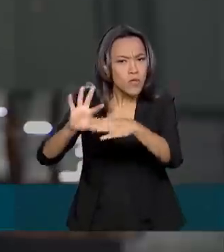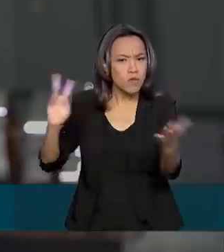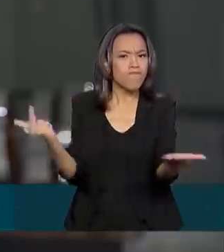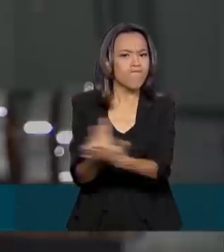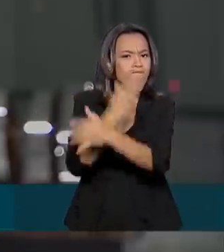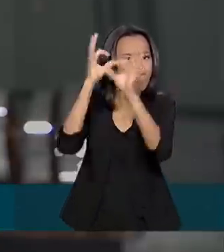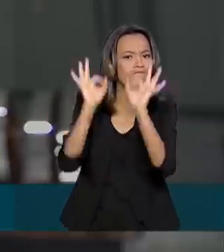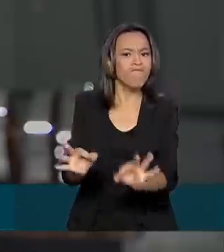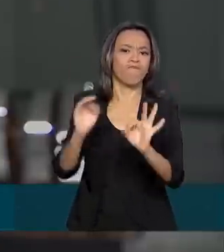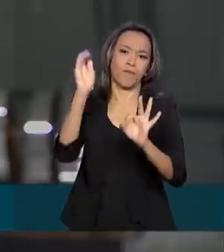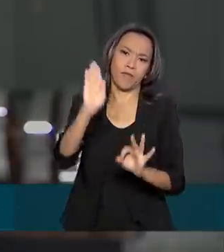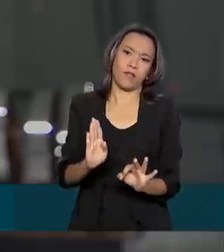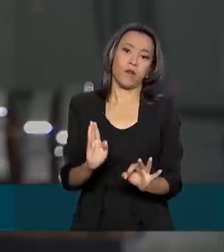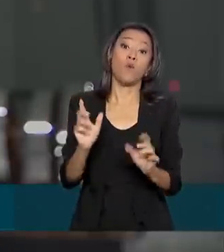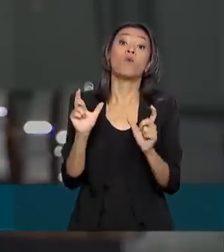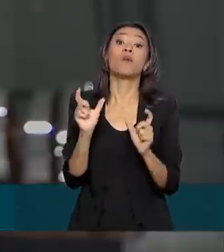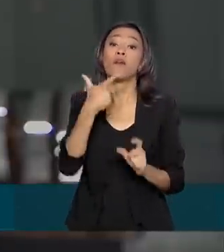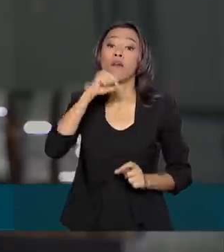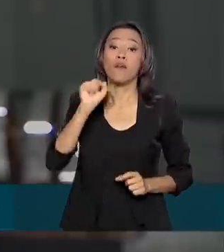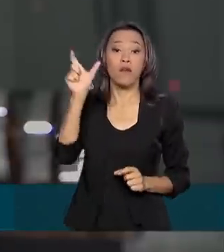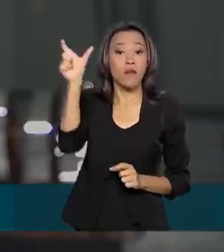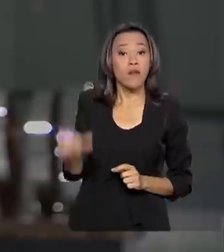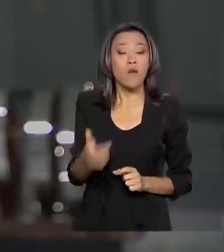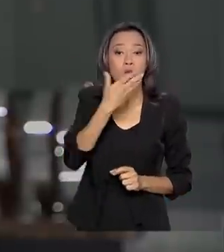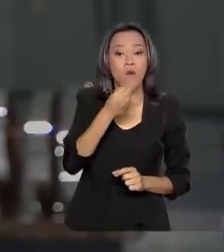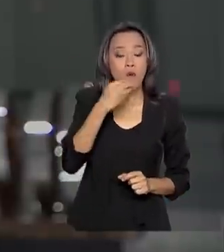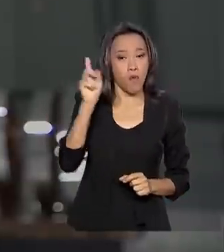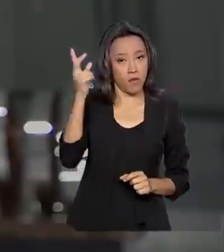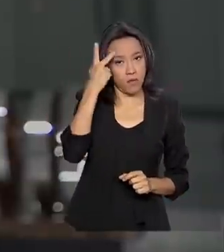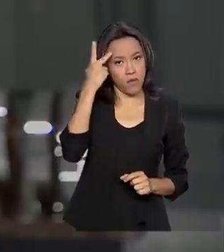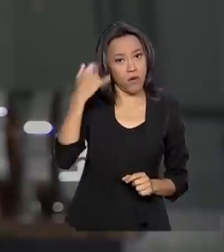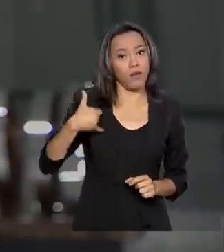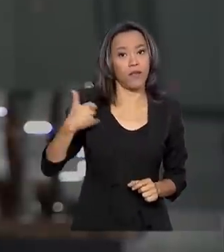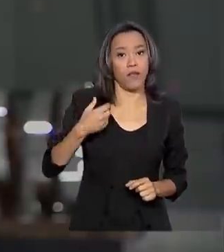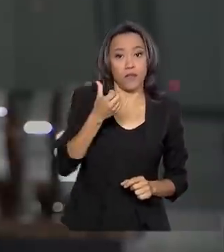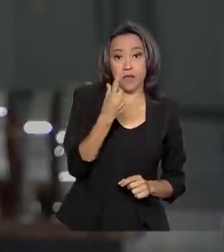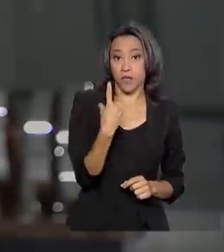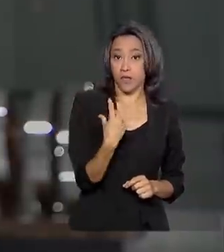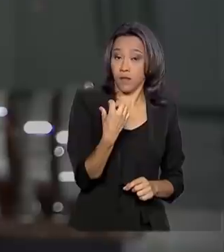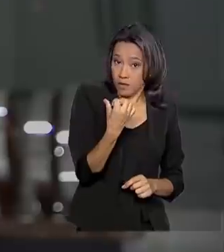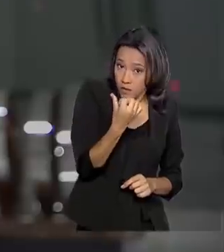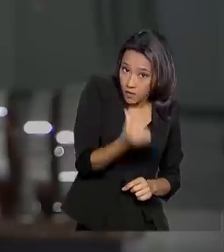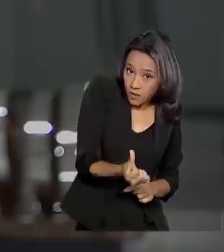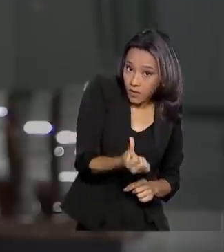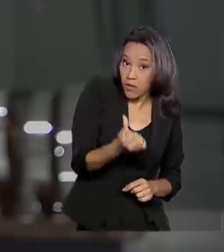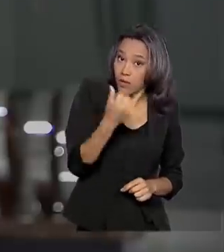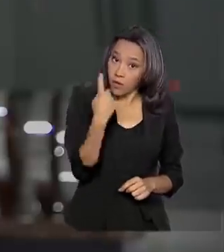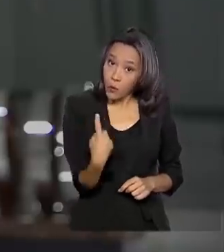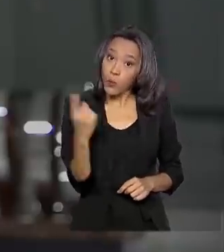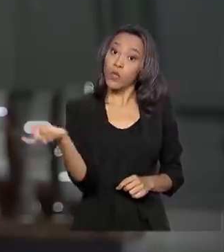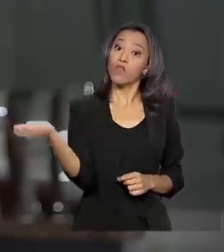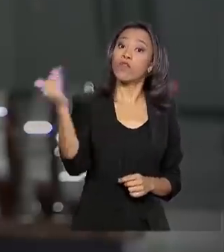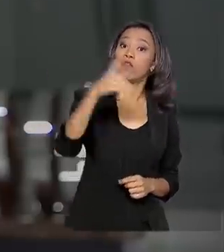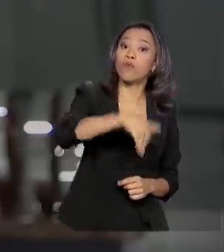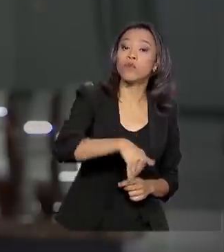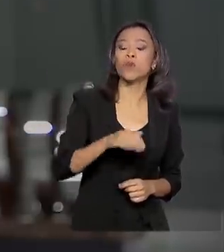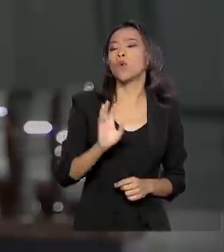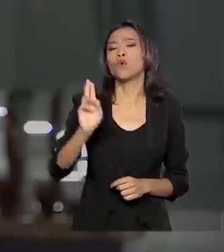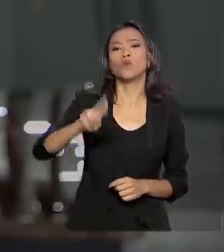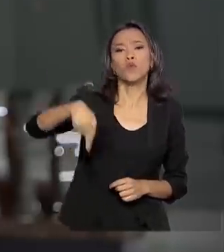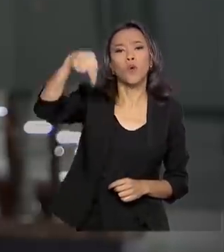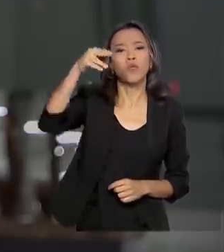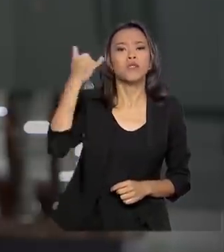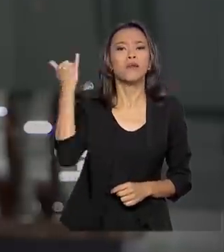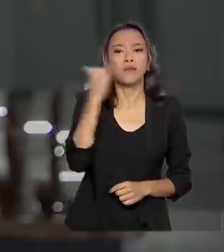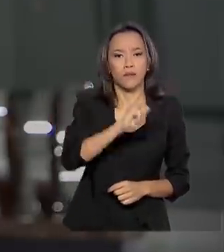no país. O de um homem de São Paulo, de 61 anos, que voltou do norte da Itália na última sexta-feira. Dos casos